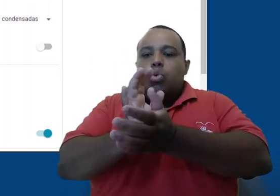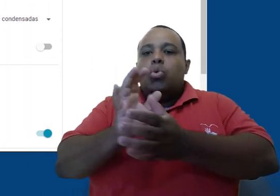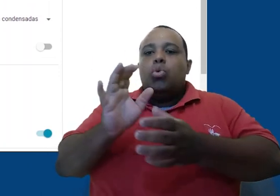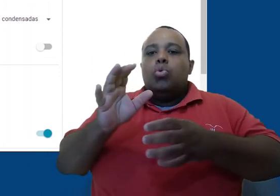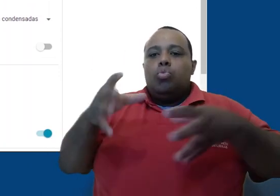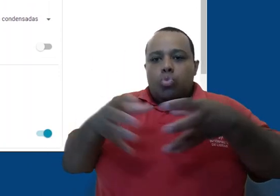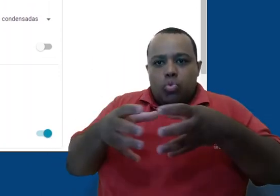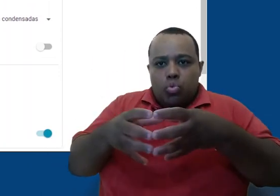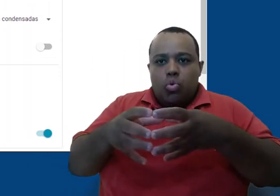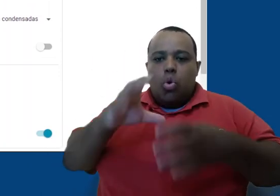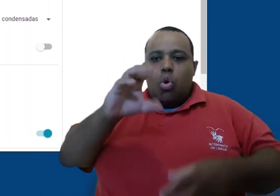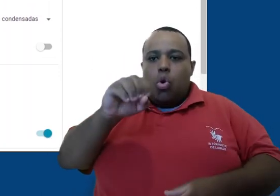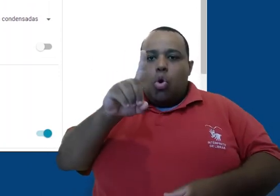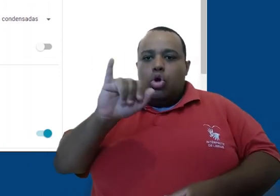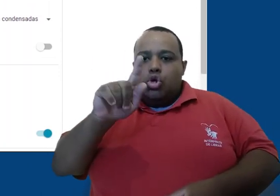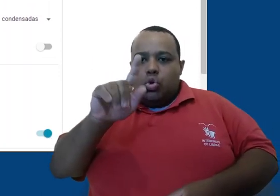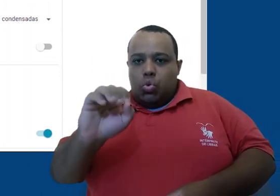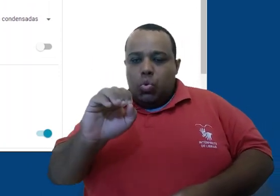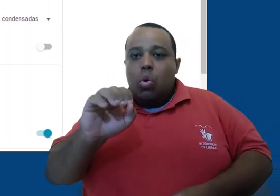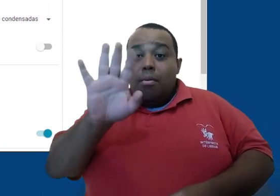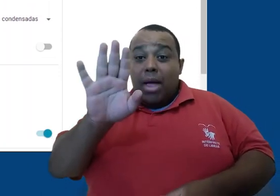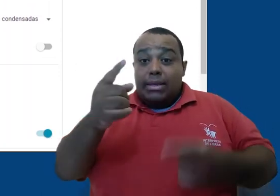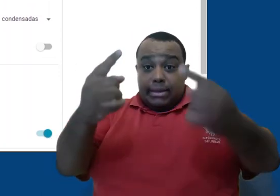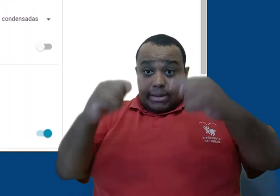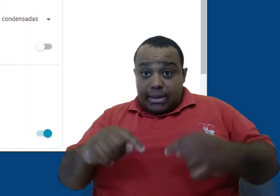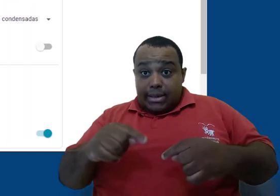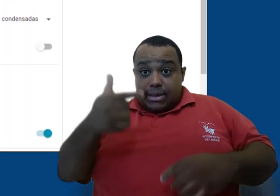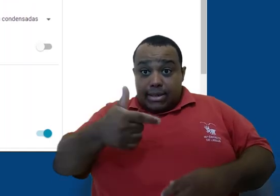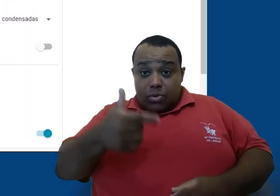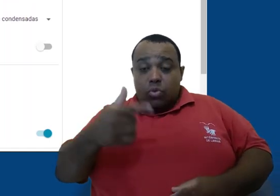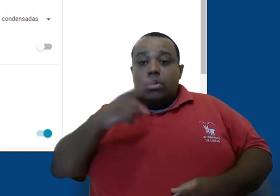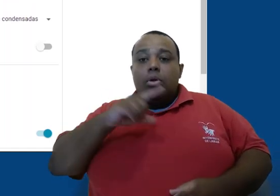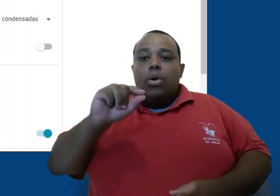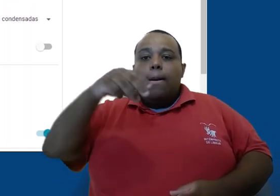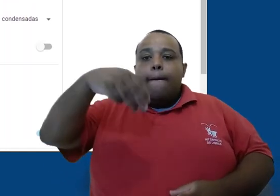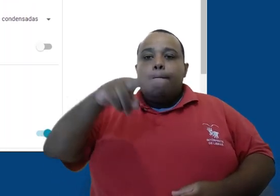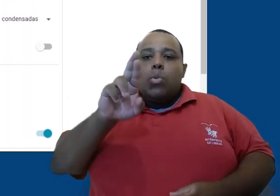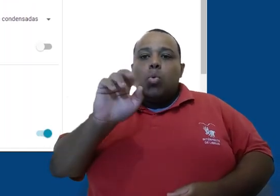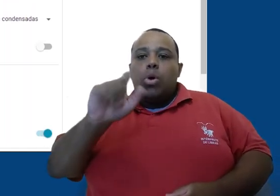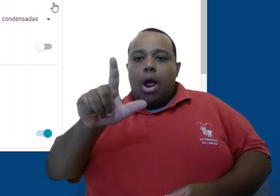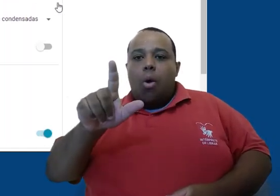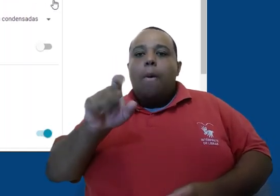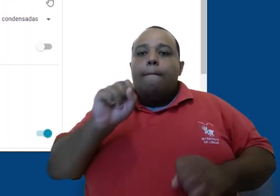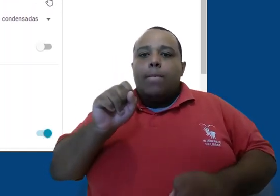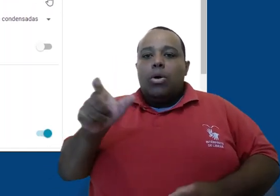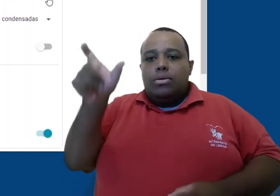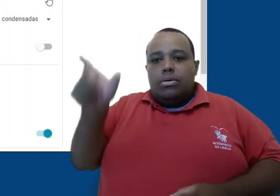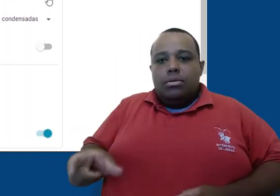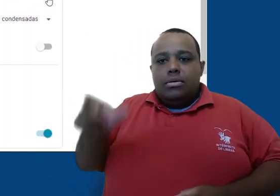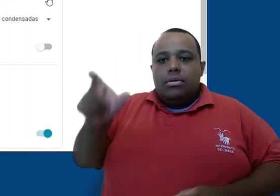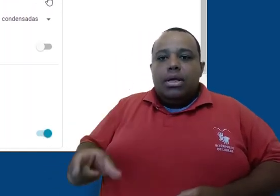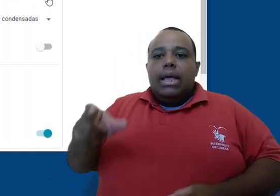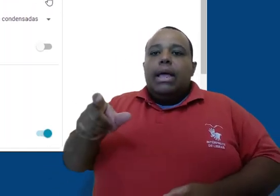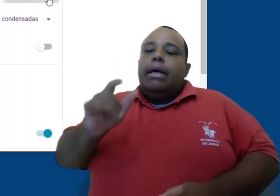já vimos no vídeo de Google Meet e cabeçalho. Então, logo abaixo, na segunda opção de Mural, podemos definir no campo lateral, usando a